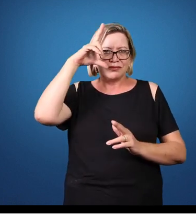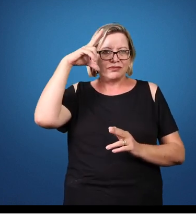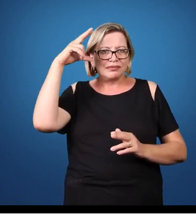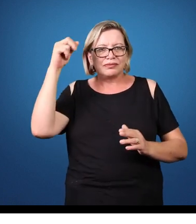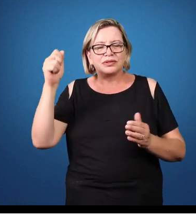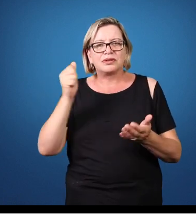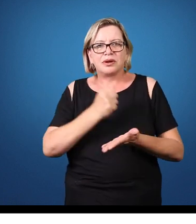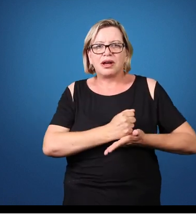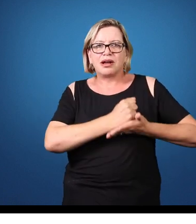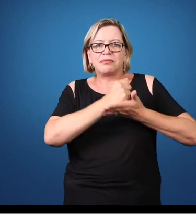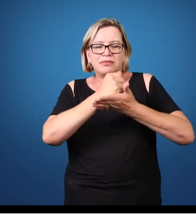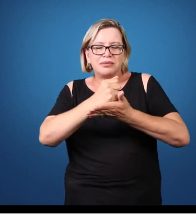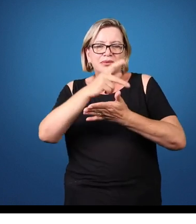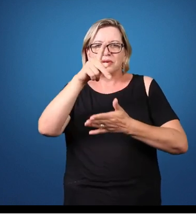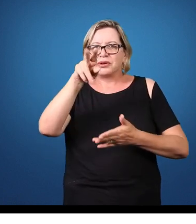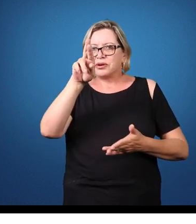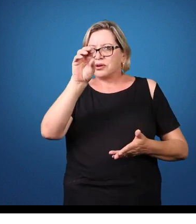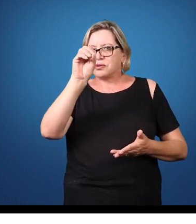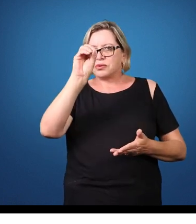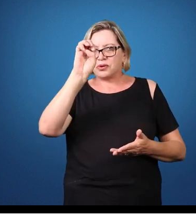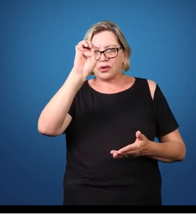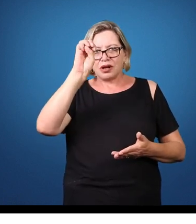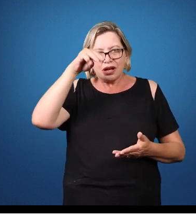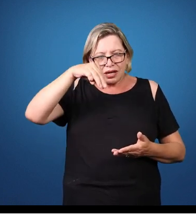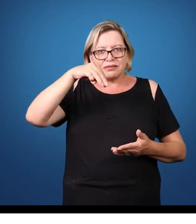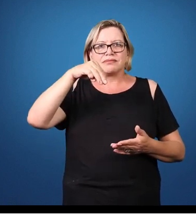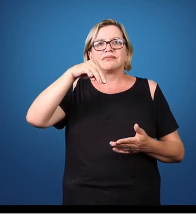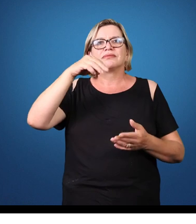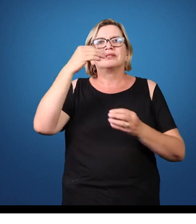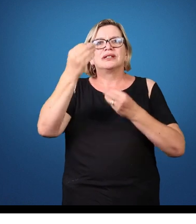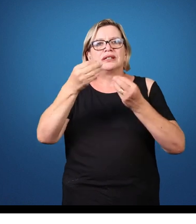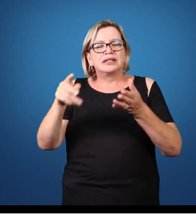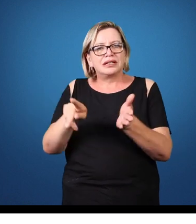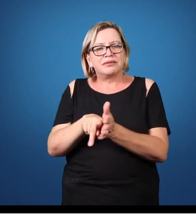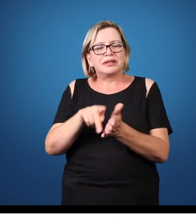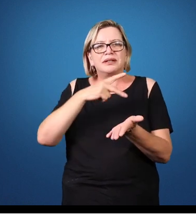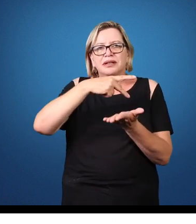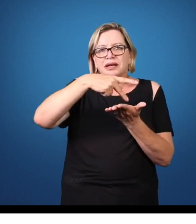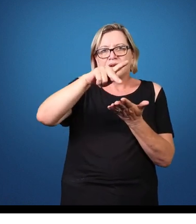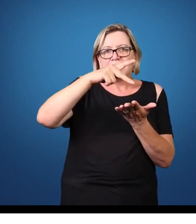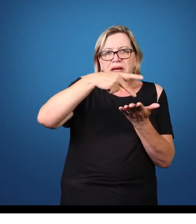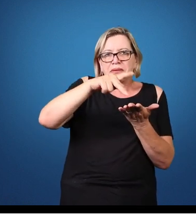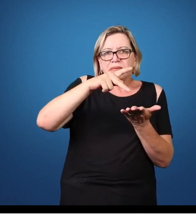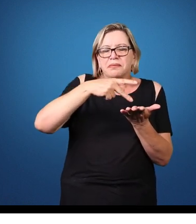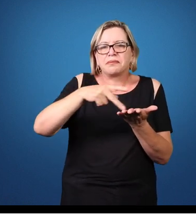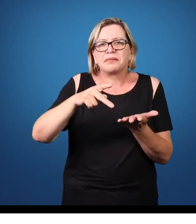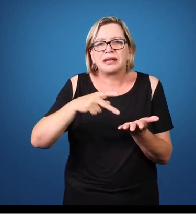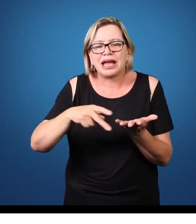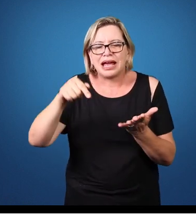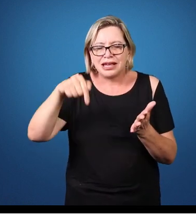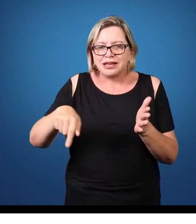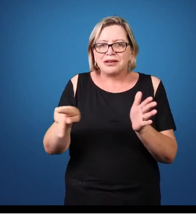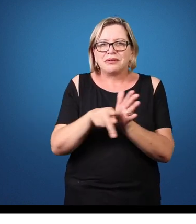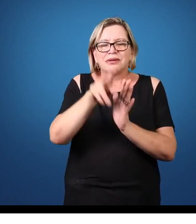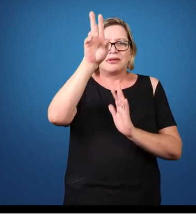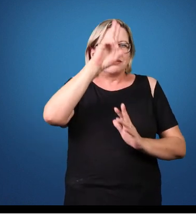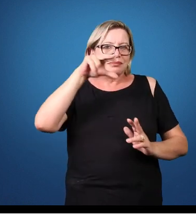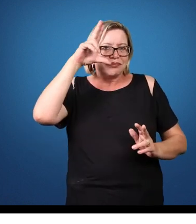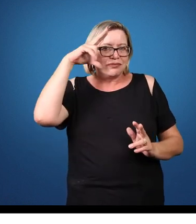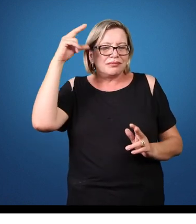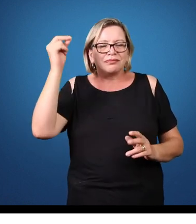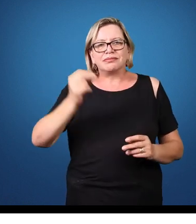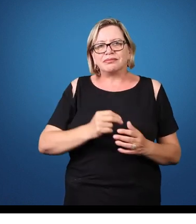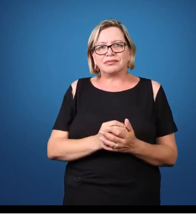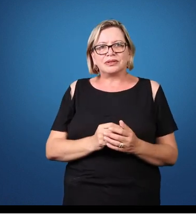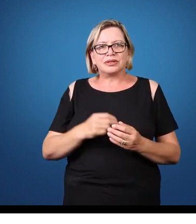o apoio da Proem, a nossa Pró-Reitoria de Ensino, e do PIA, o Programa de Inclusão e Acessibilidade da Unicentro. O